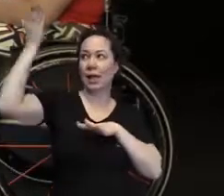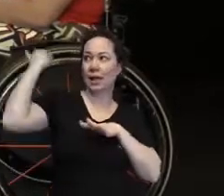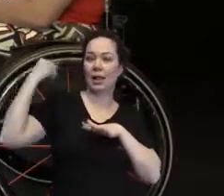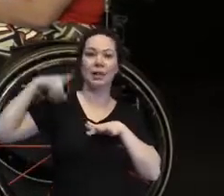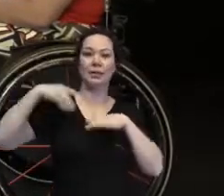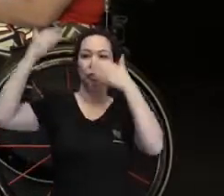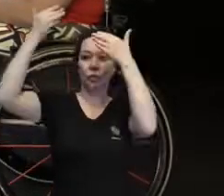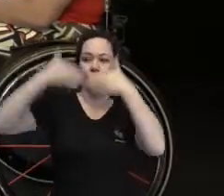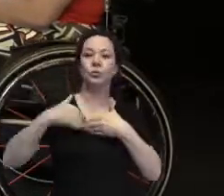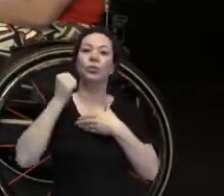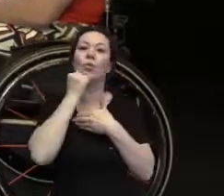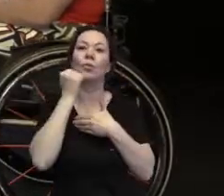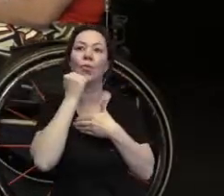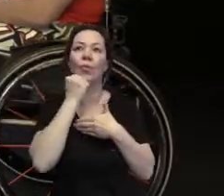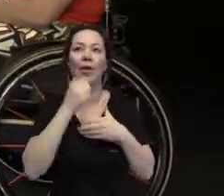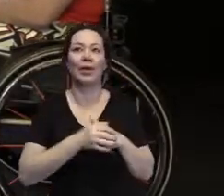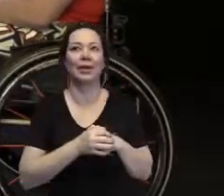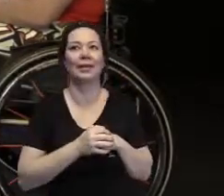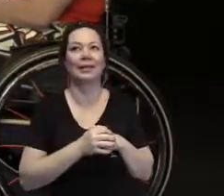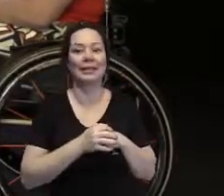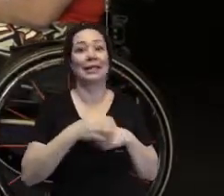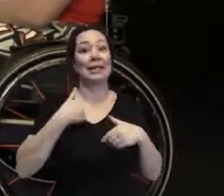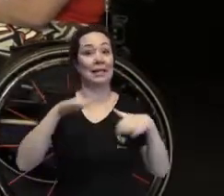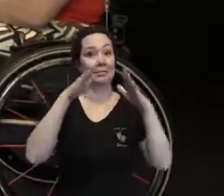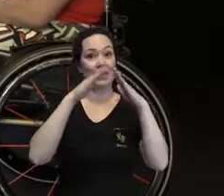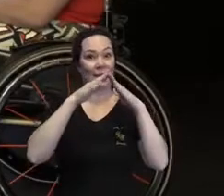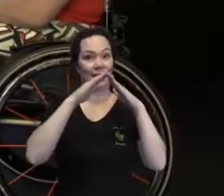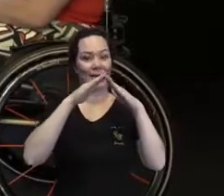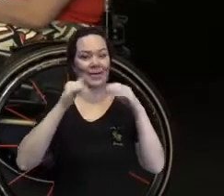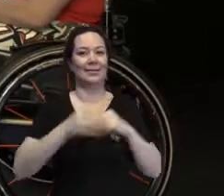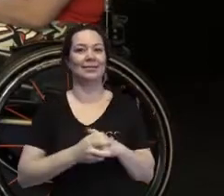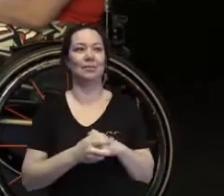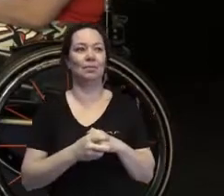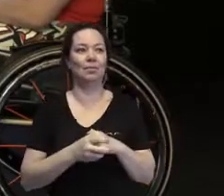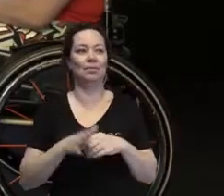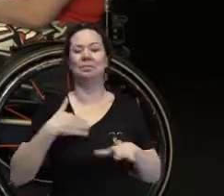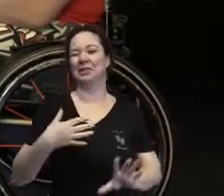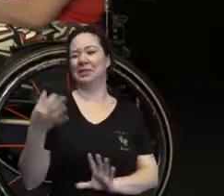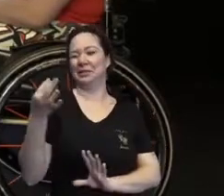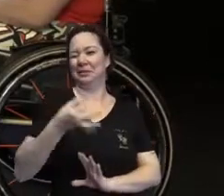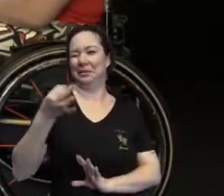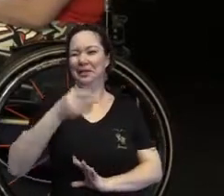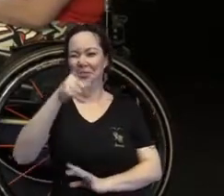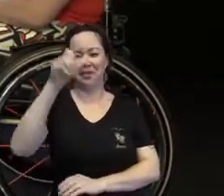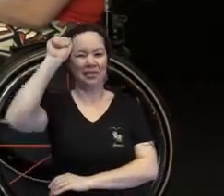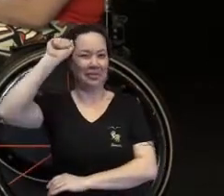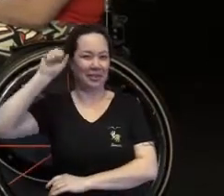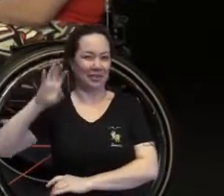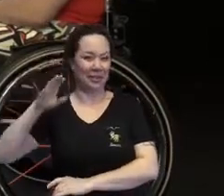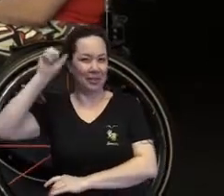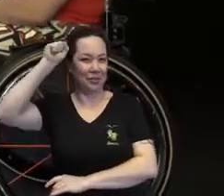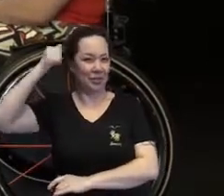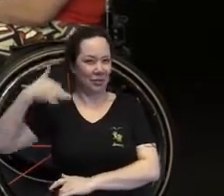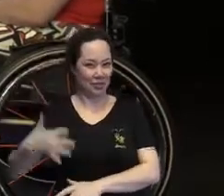parede de pedra na varanda da minha casa. Arrasou na sua descrição, viu?